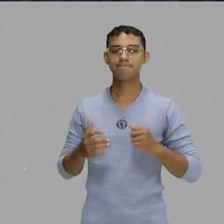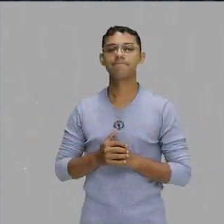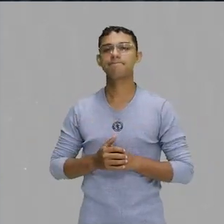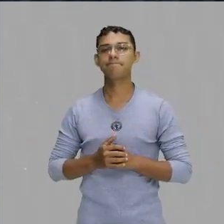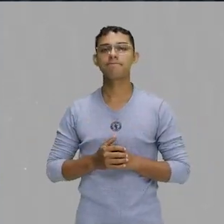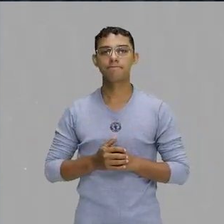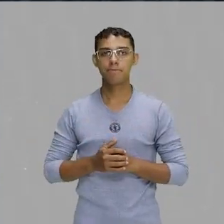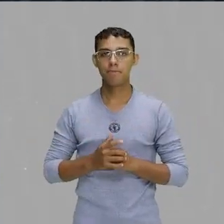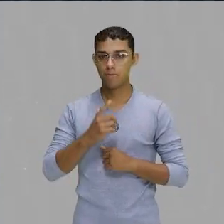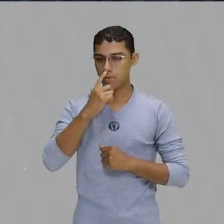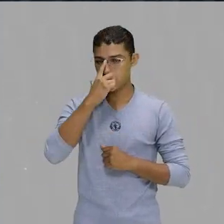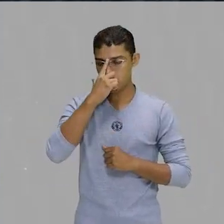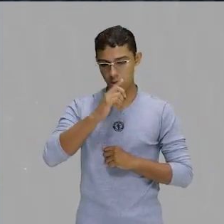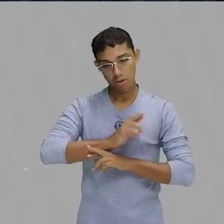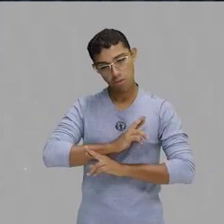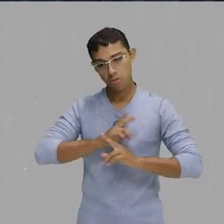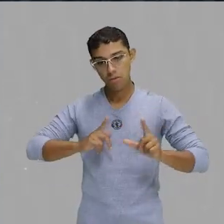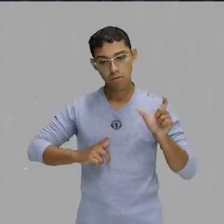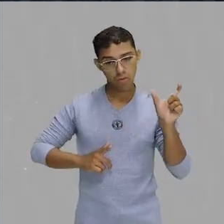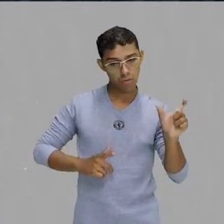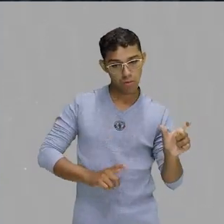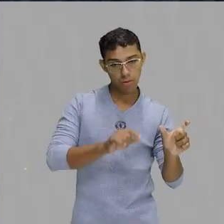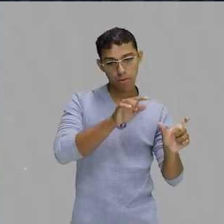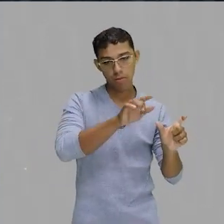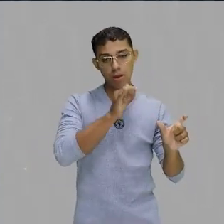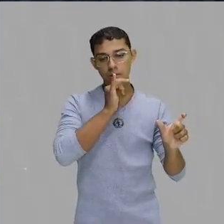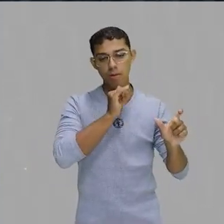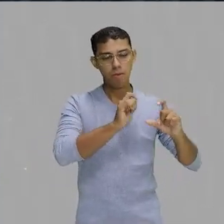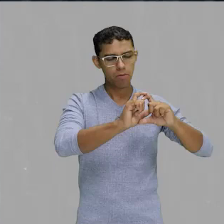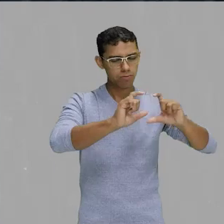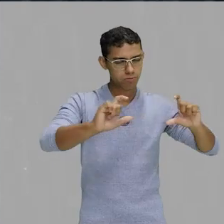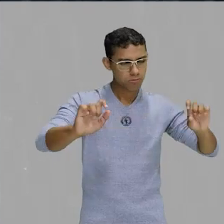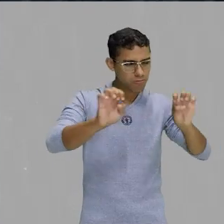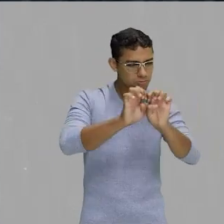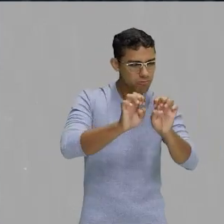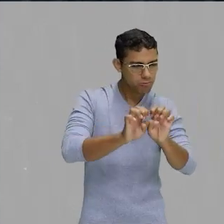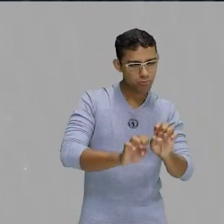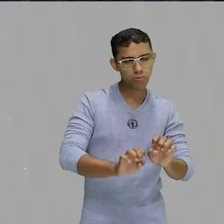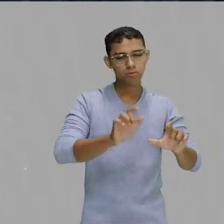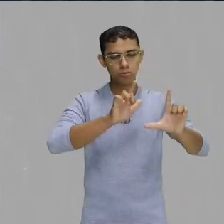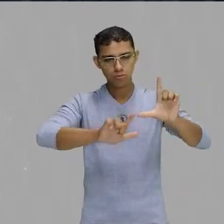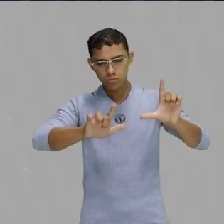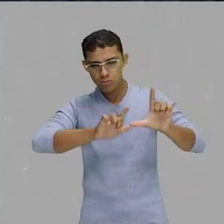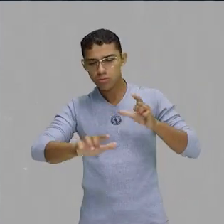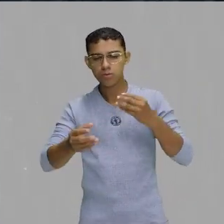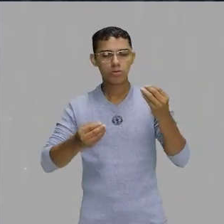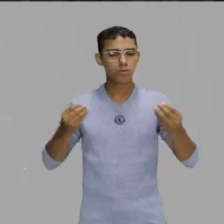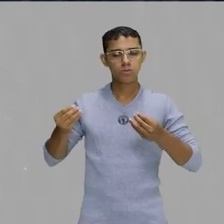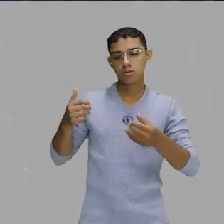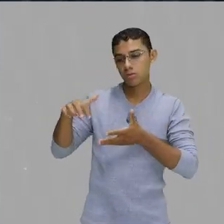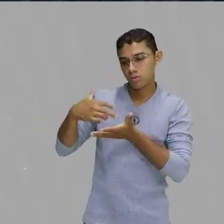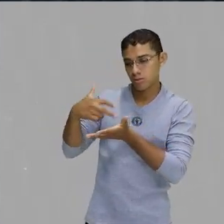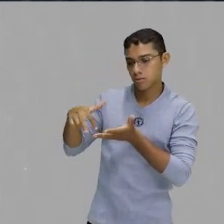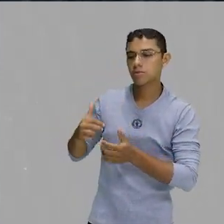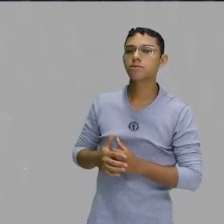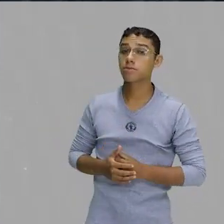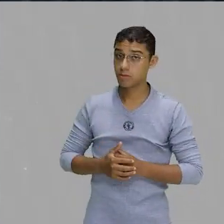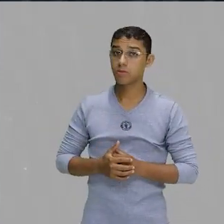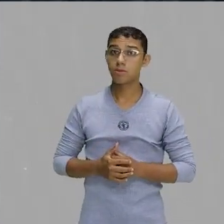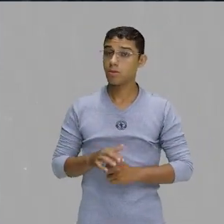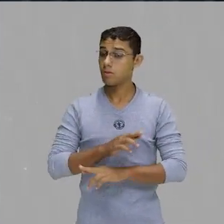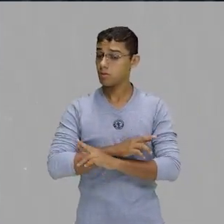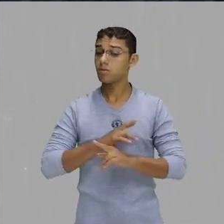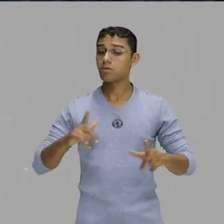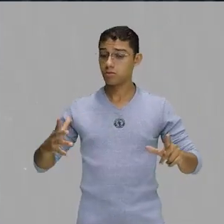tá? Então, eles se diferenciam nas suas bases musicais, nos temas, letras e na forma de dançar. Então, ele tem muita